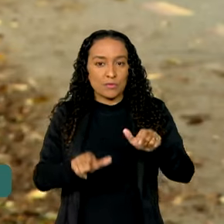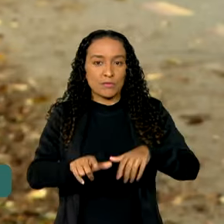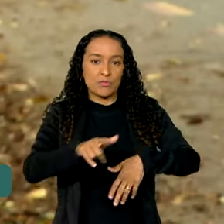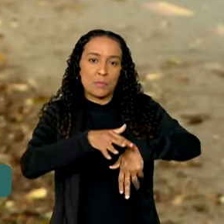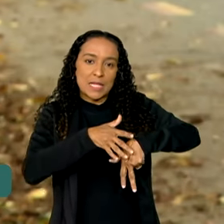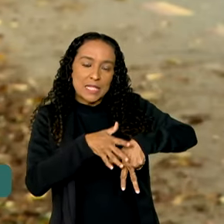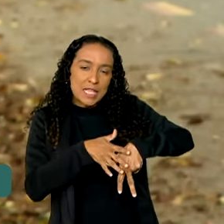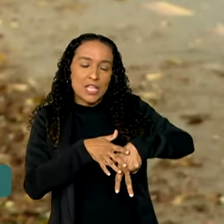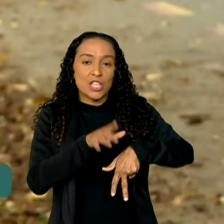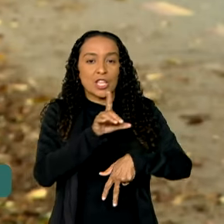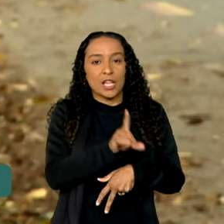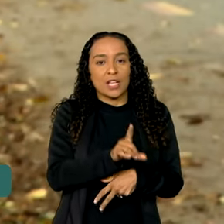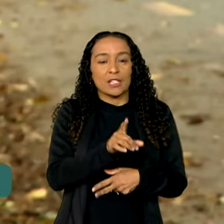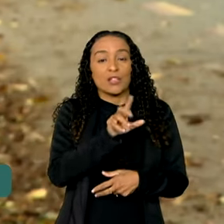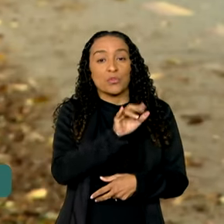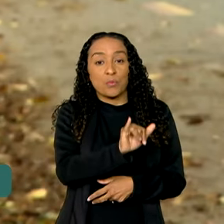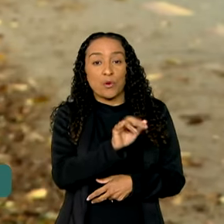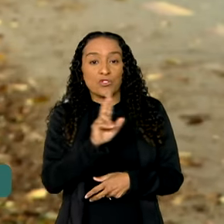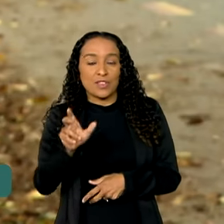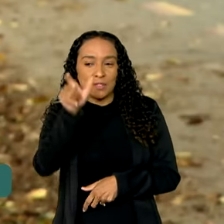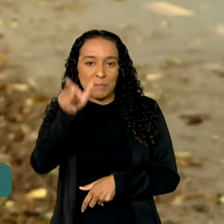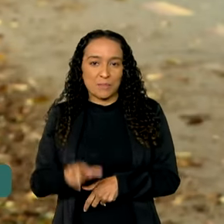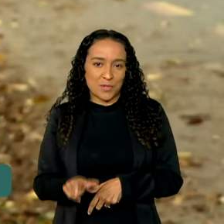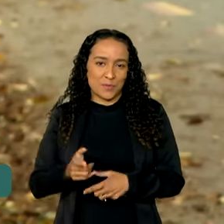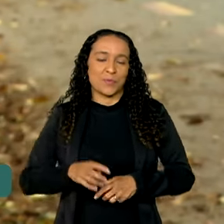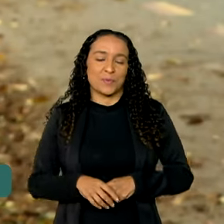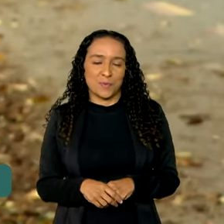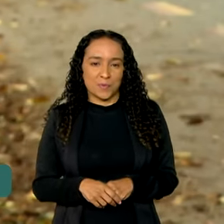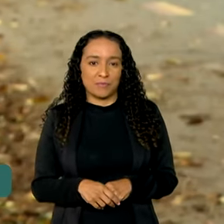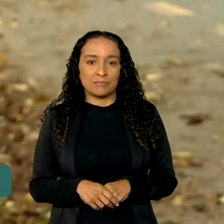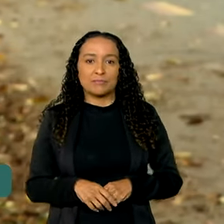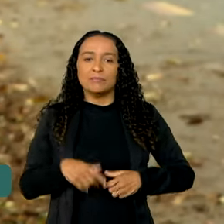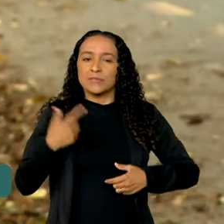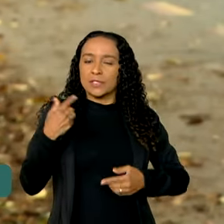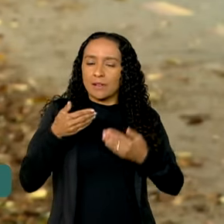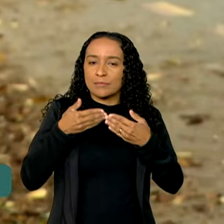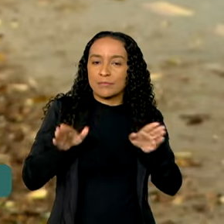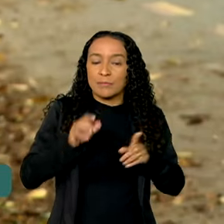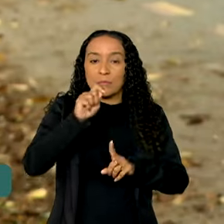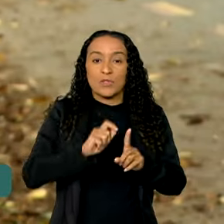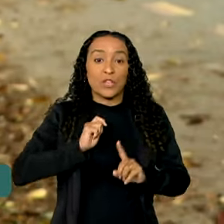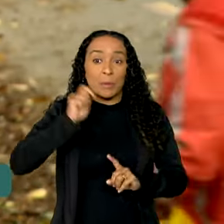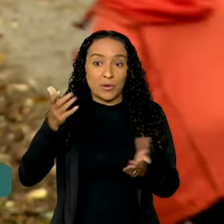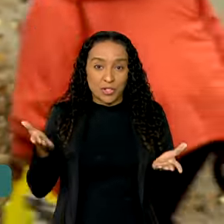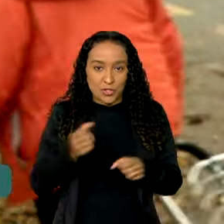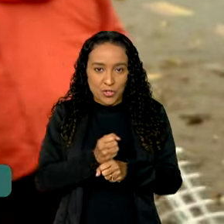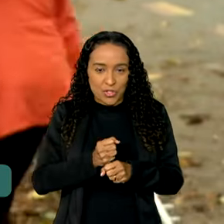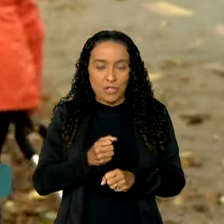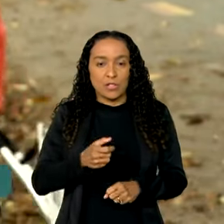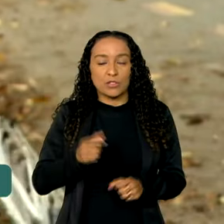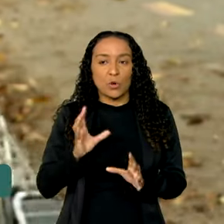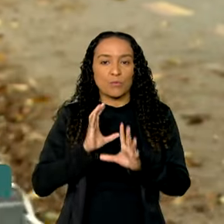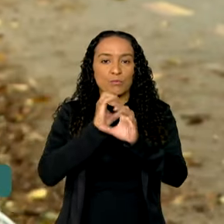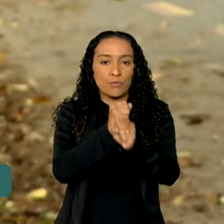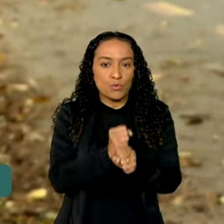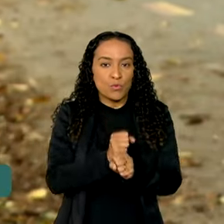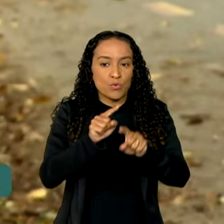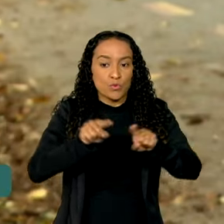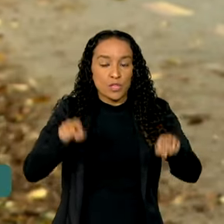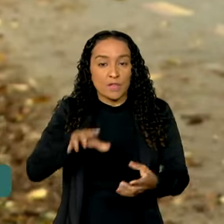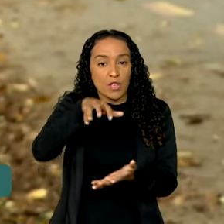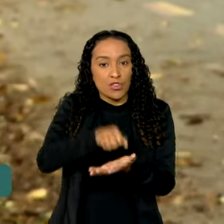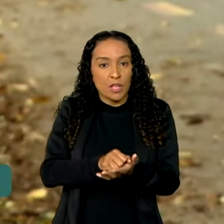declaração do Imposto de Renda da Pessoa Física. Desde o lançamento, em abril deste ano, o valor total dos serviços